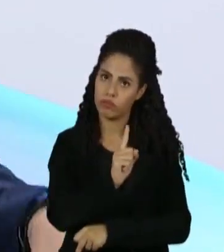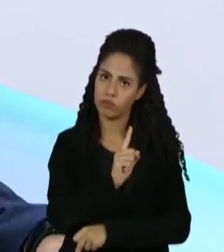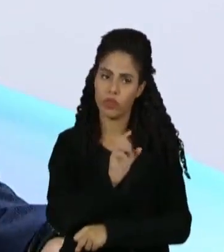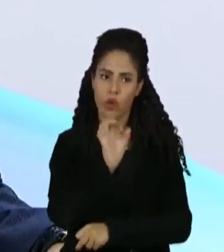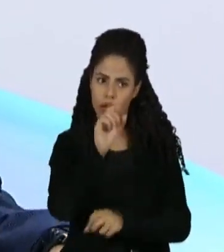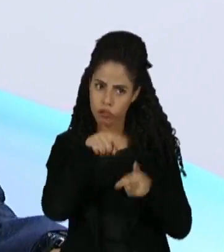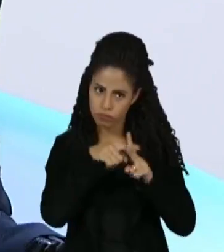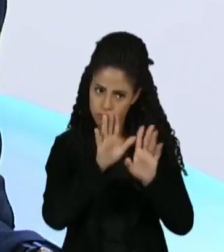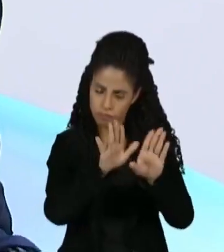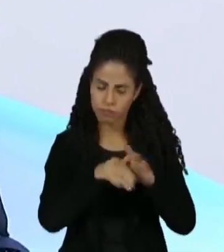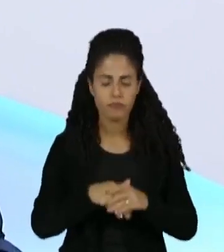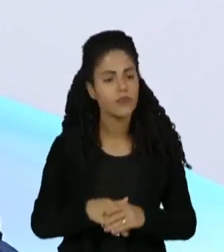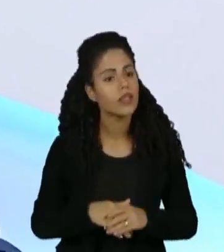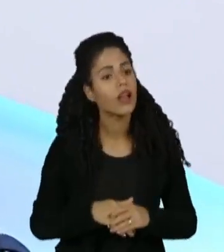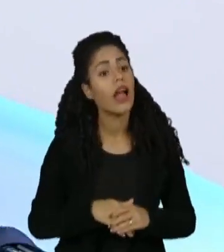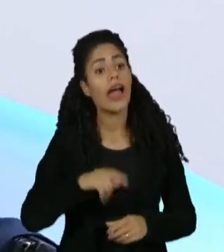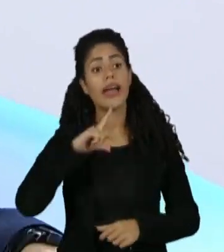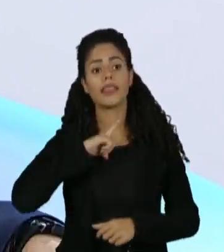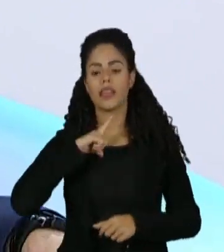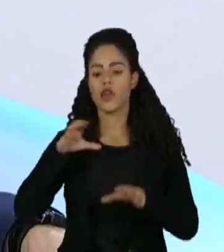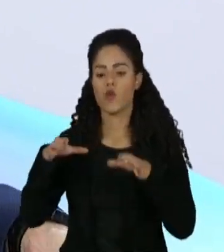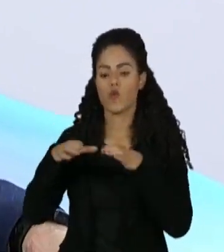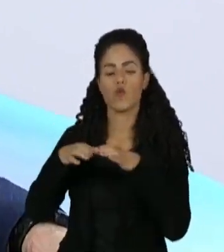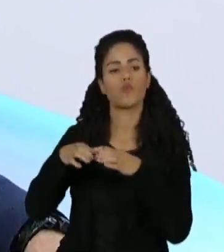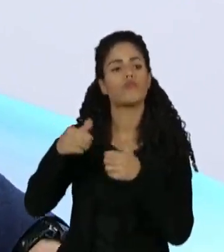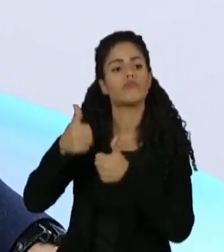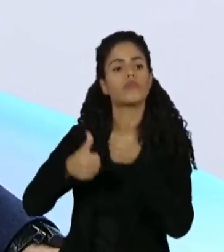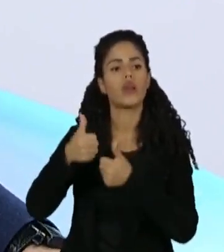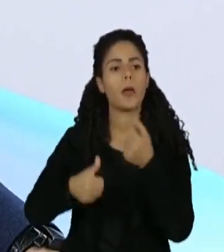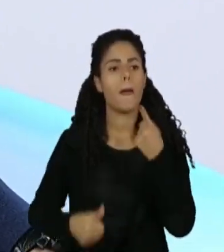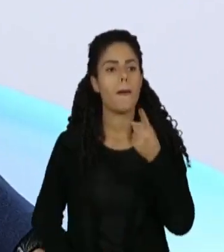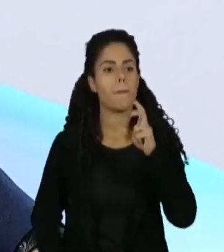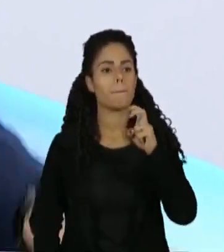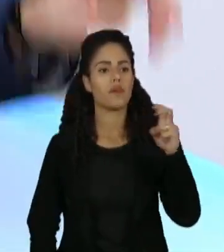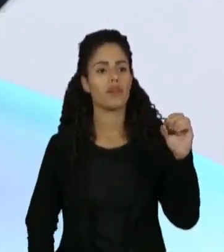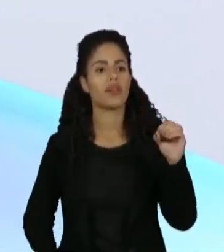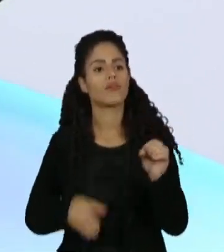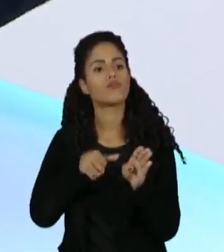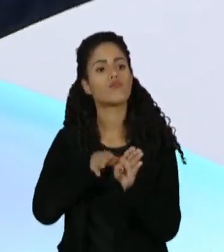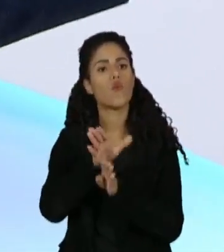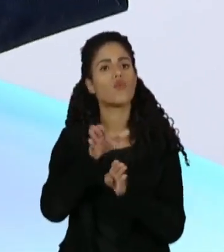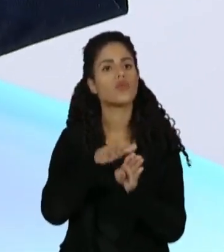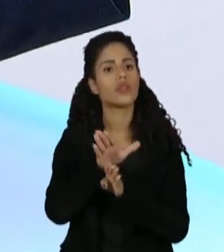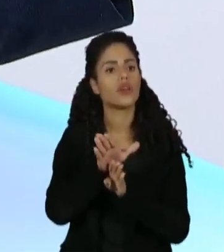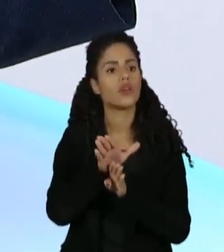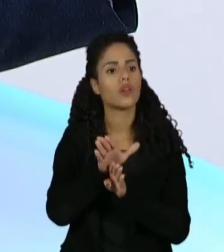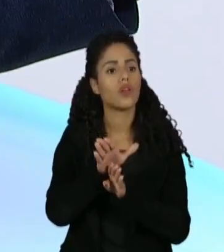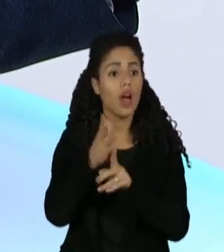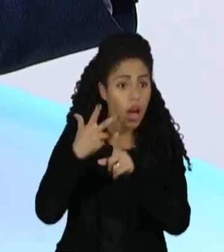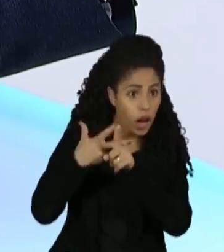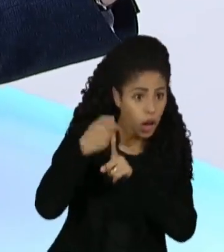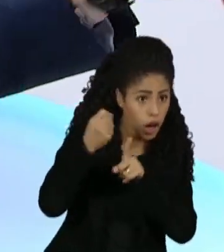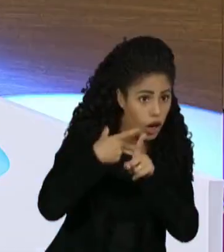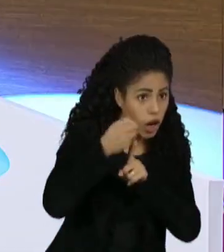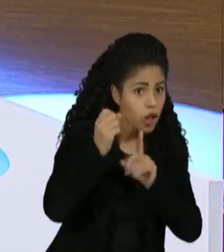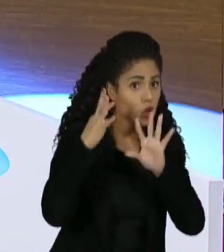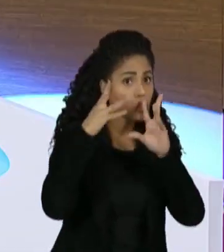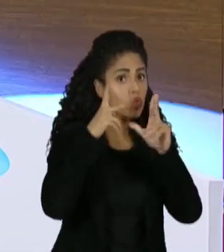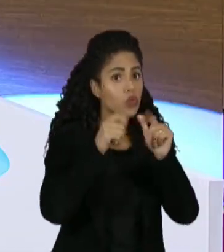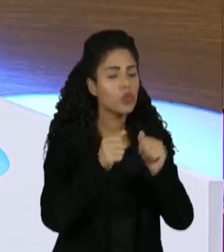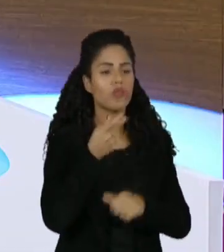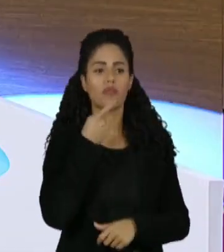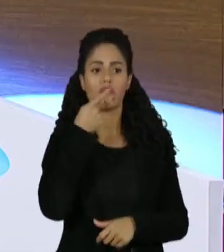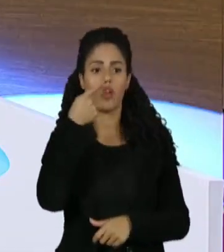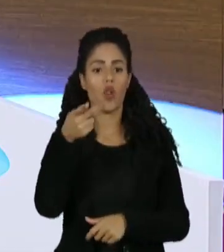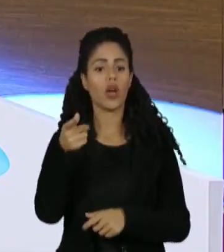apenas um ajuste. E nós temos clubes, Vera, que tem 1.500 conselheiros, e que foi campeão, ganhou tudo ultimamente, e falaram que